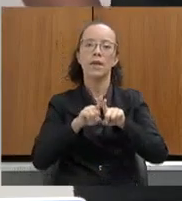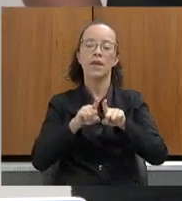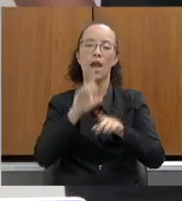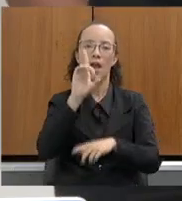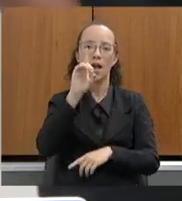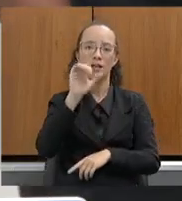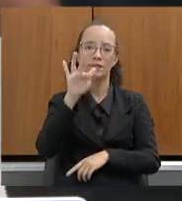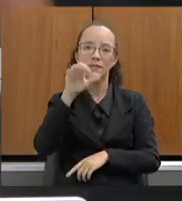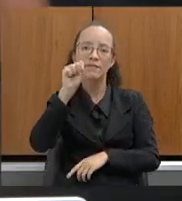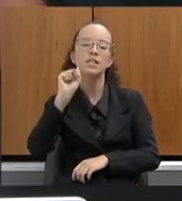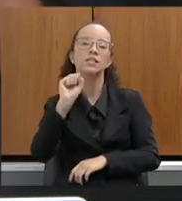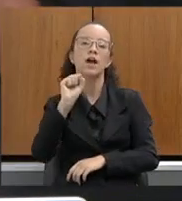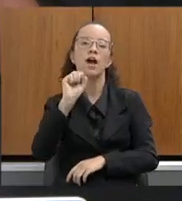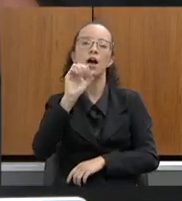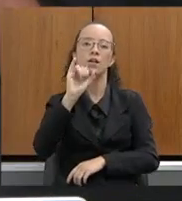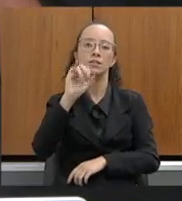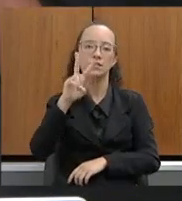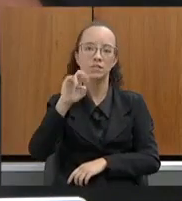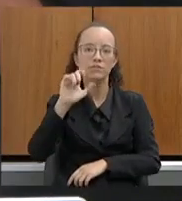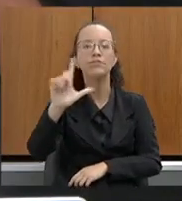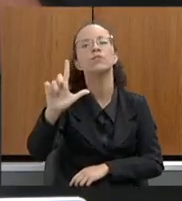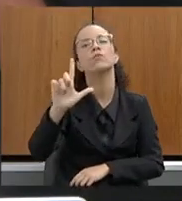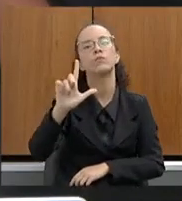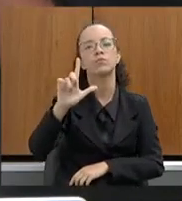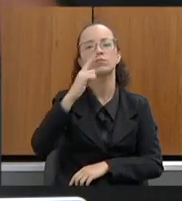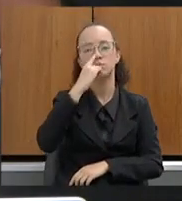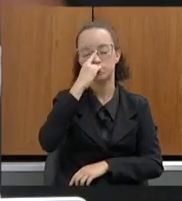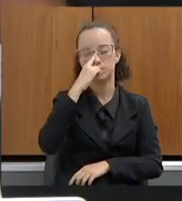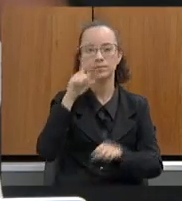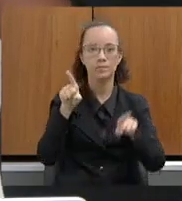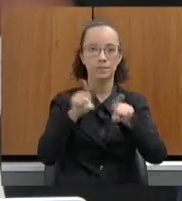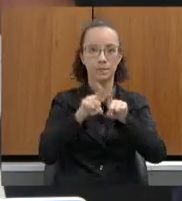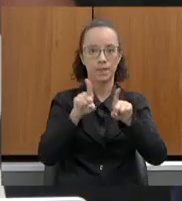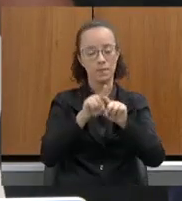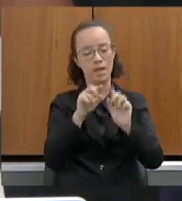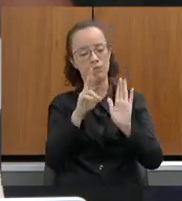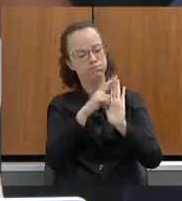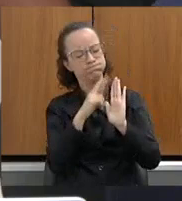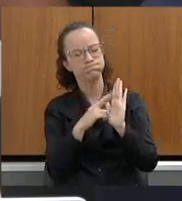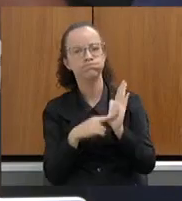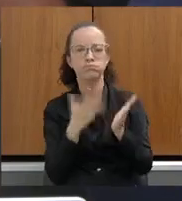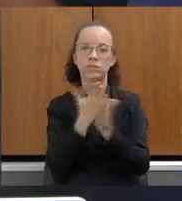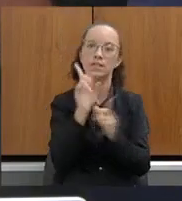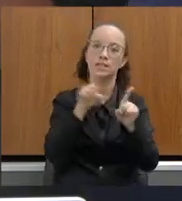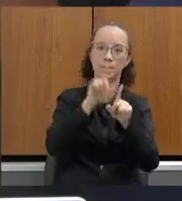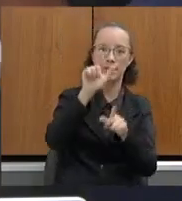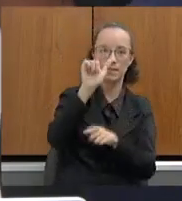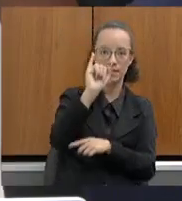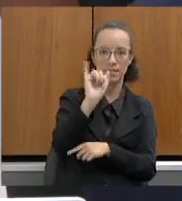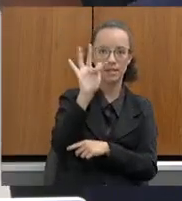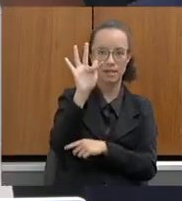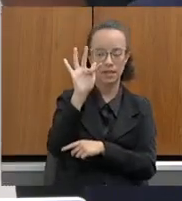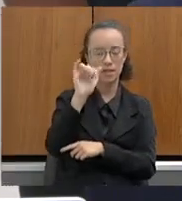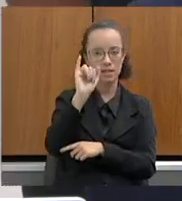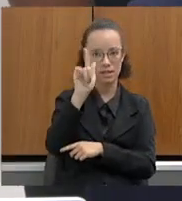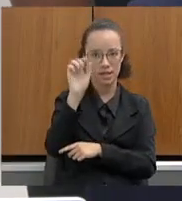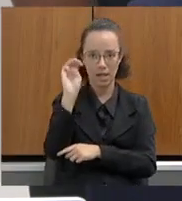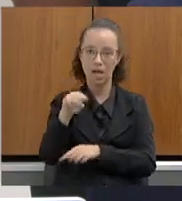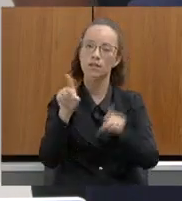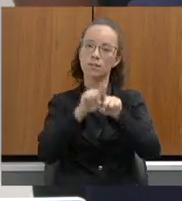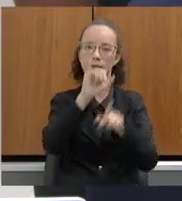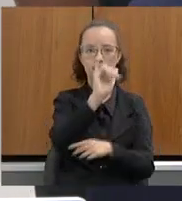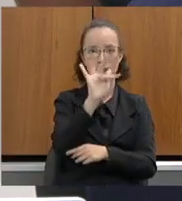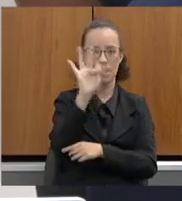A FEAM coordena internamente no SISEMA, mas com análise na regularização, no IGAM, no IEF, e também